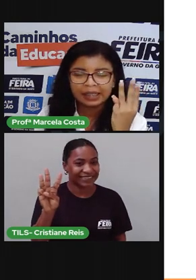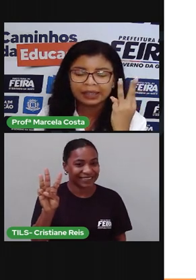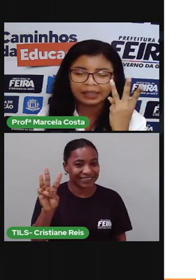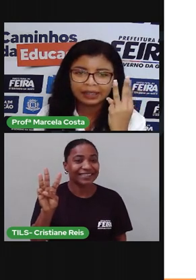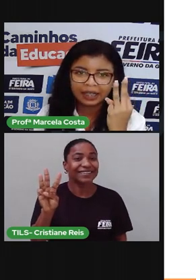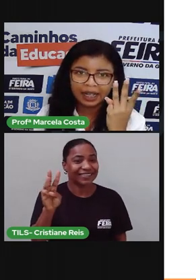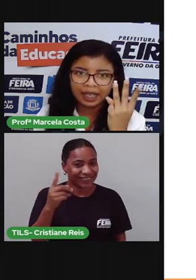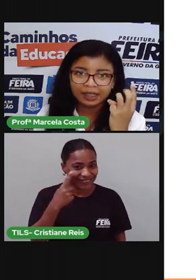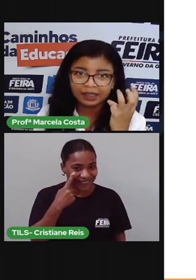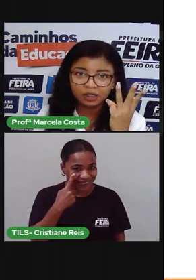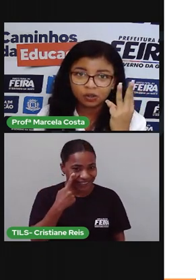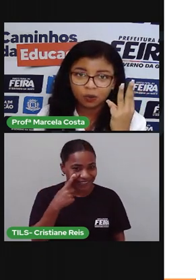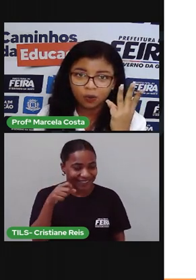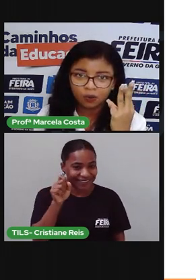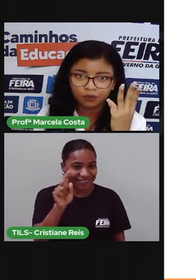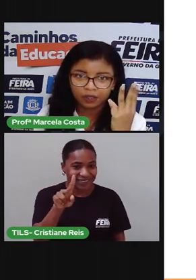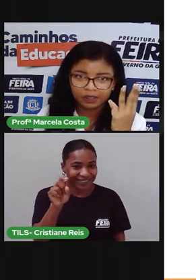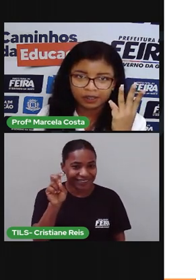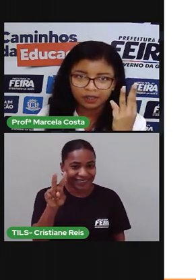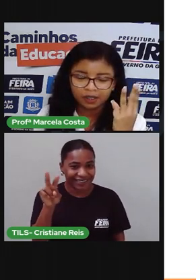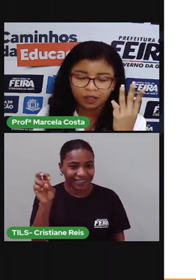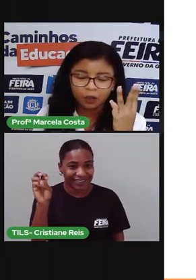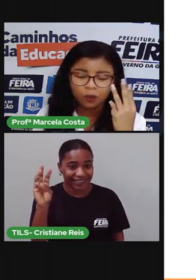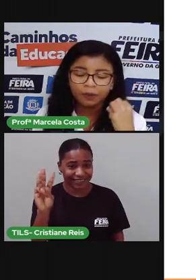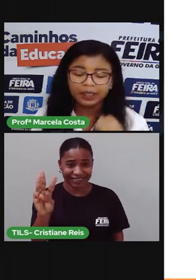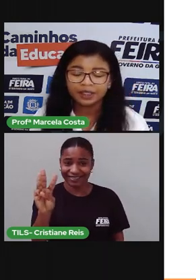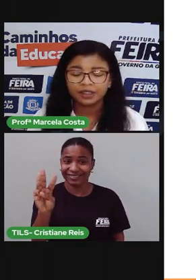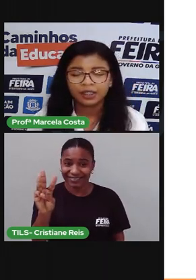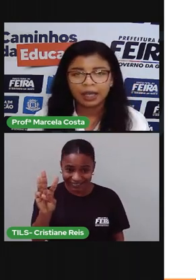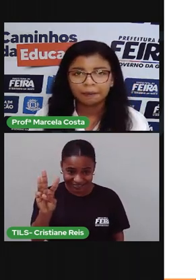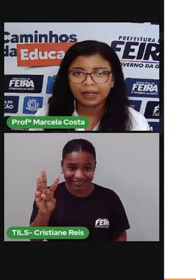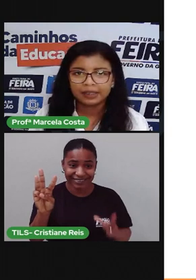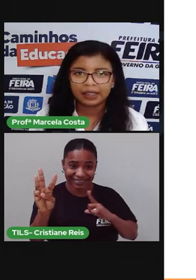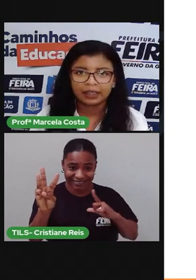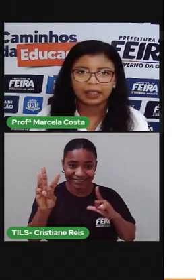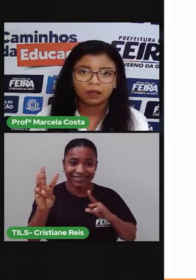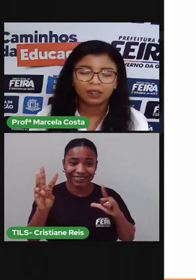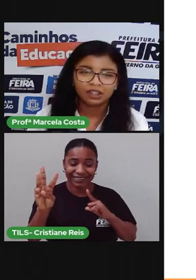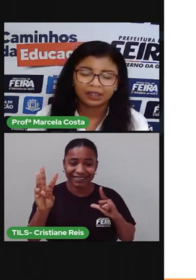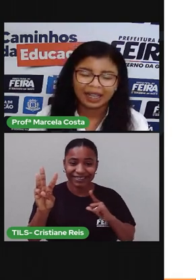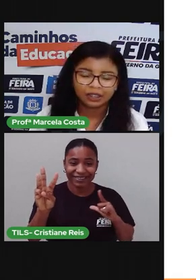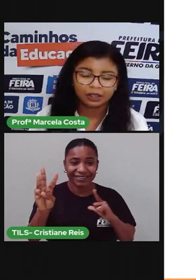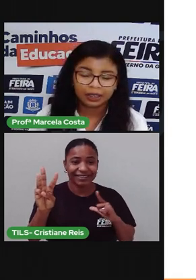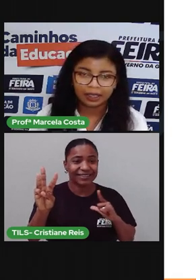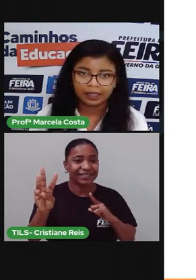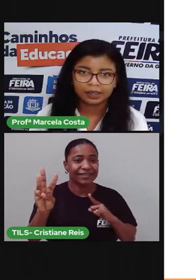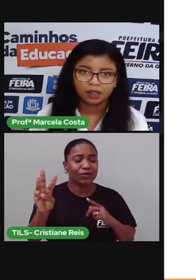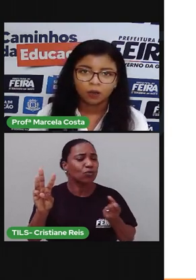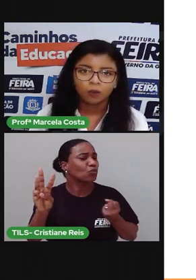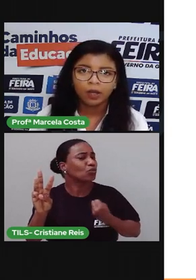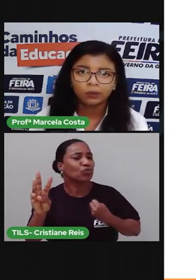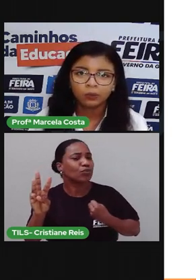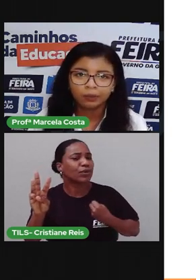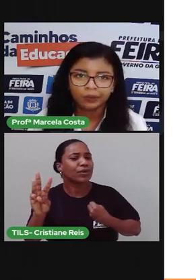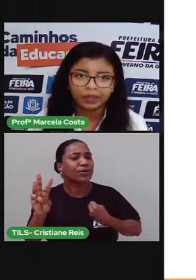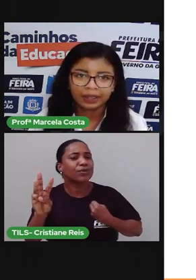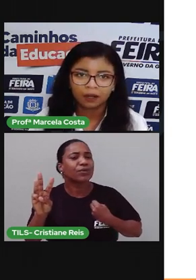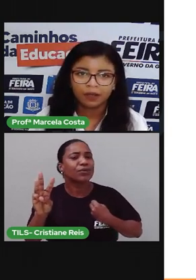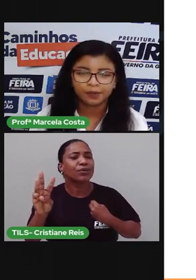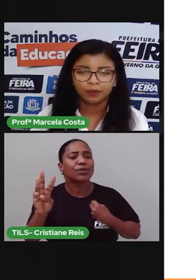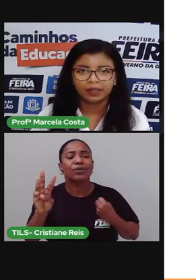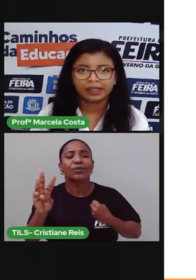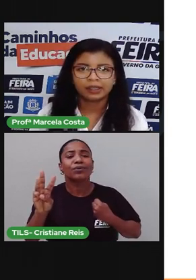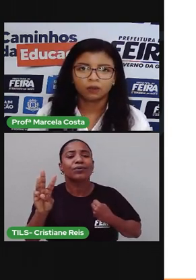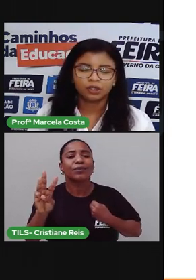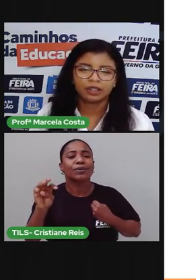Aparecem três escovas. Como é que a gente representa a quantidade de três? Qual é o número que